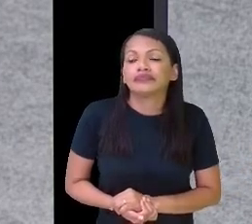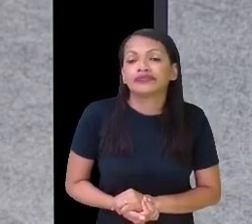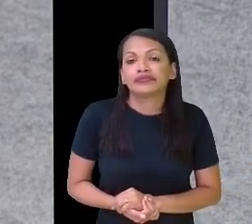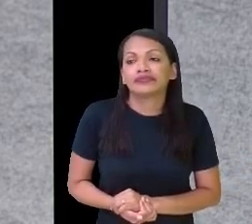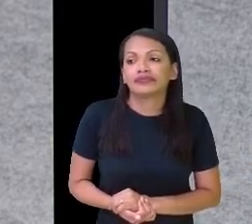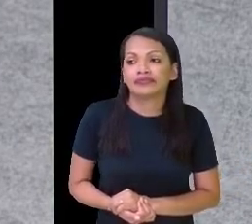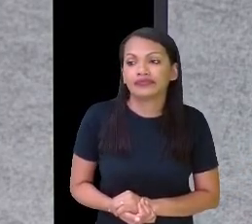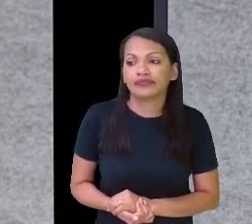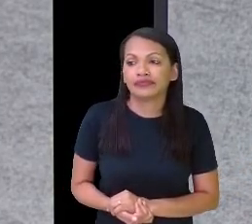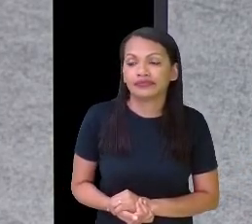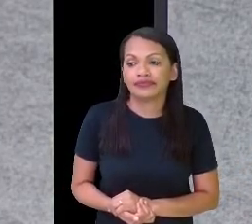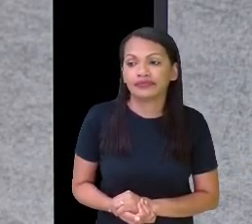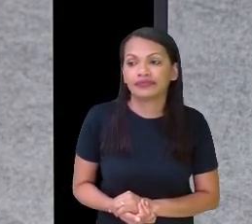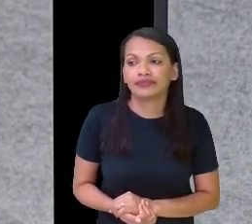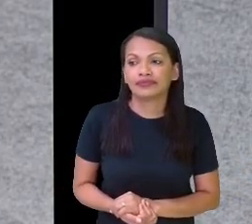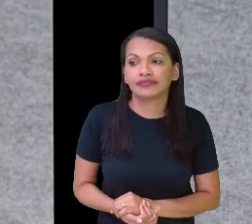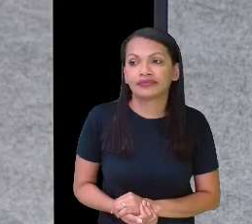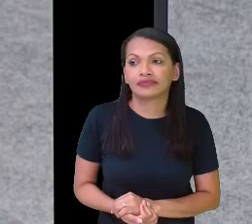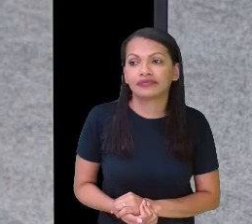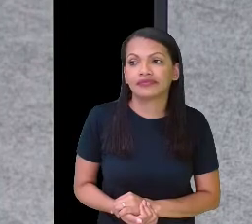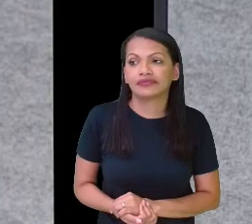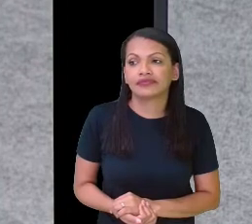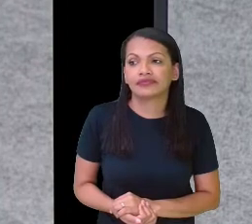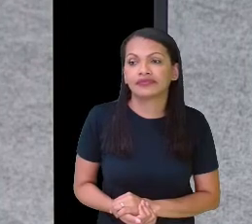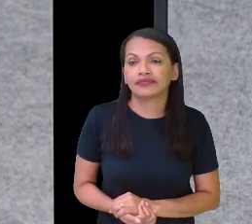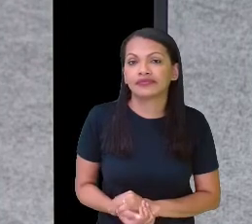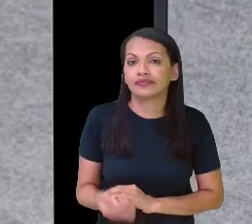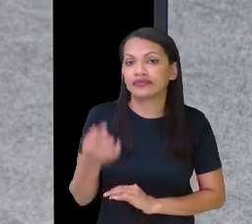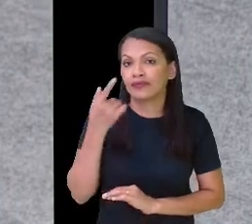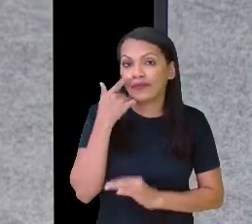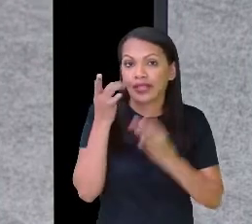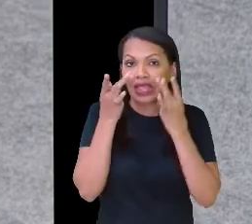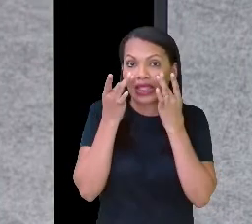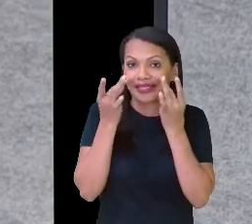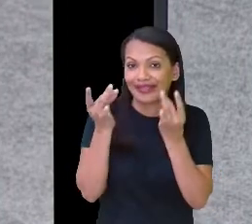sexto para não confundir. E esse. Presta atenção.